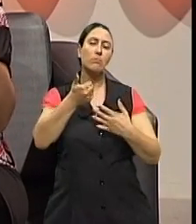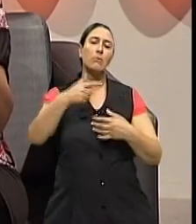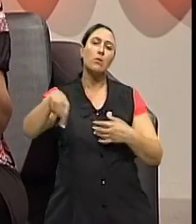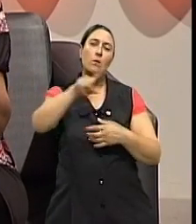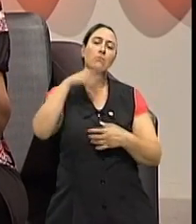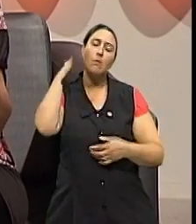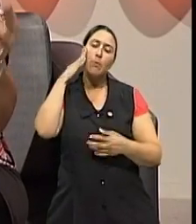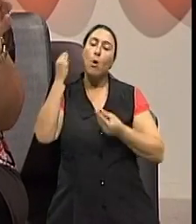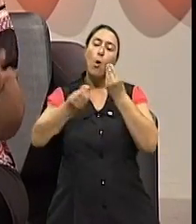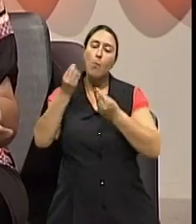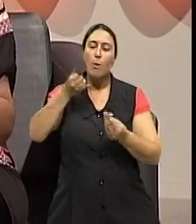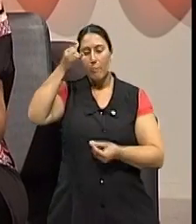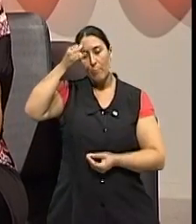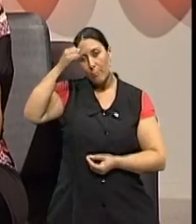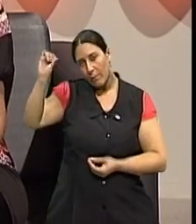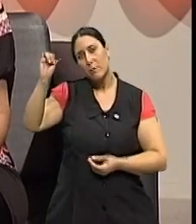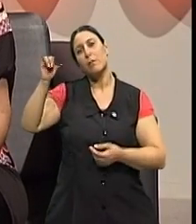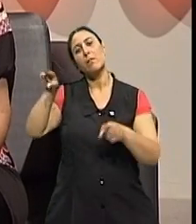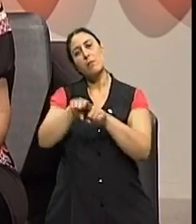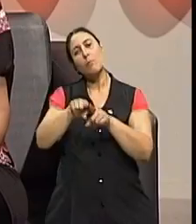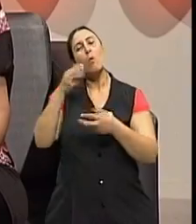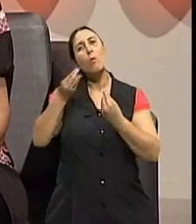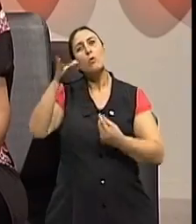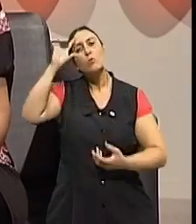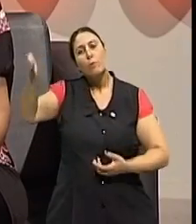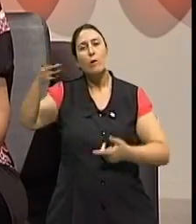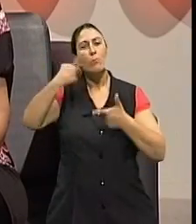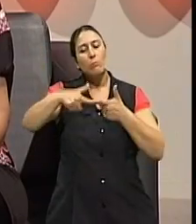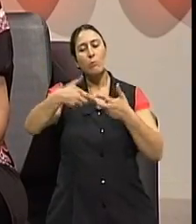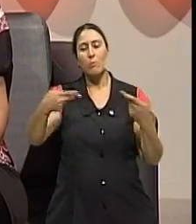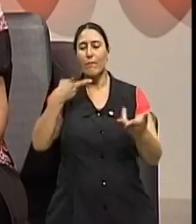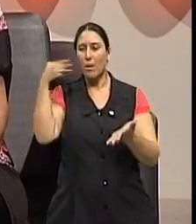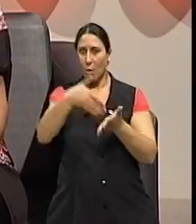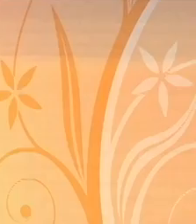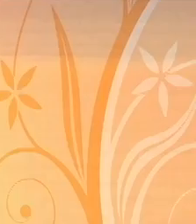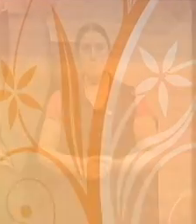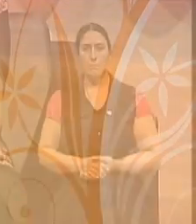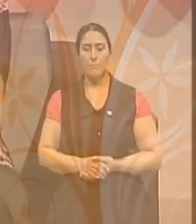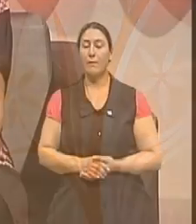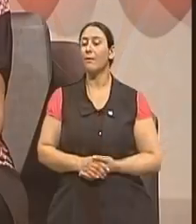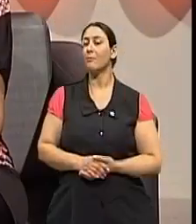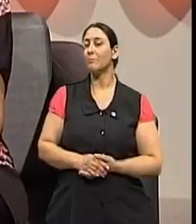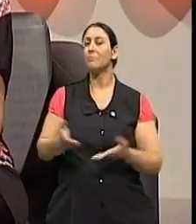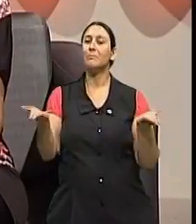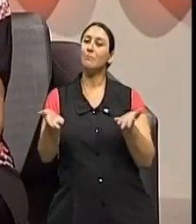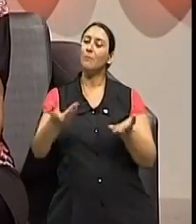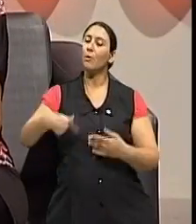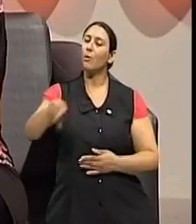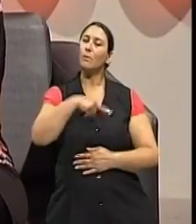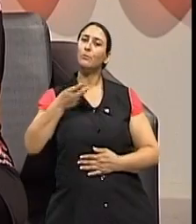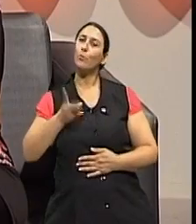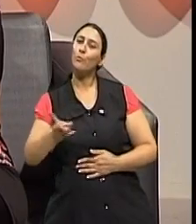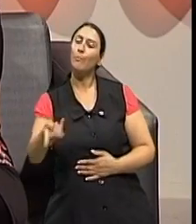prevenção e do tratamento de situações como as que a gente já falou até agora. Já voltamos. E nós continuamos